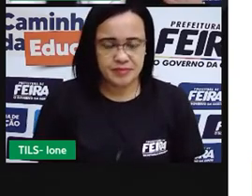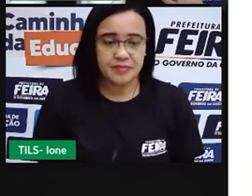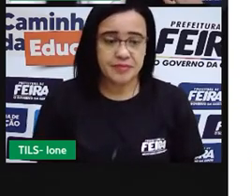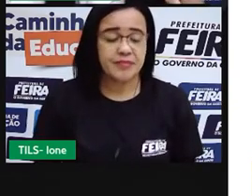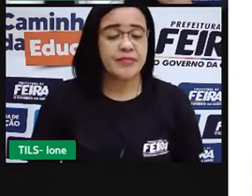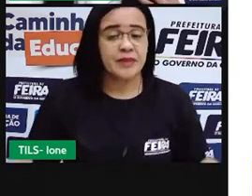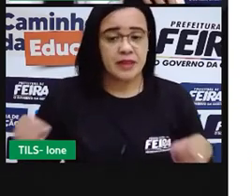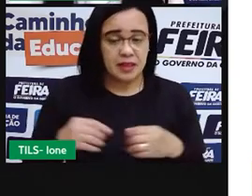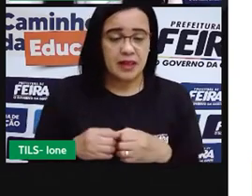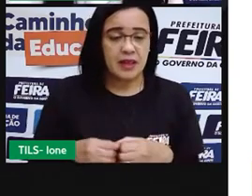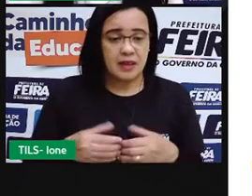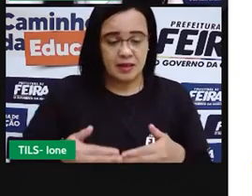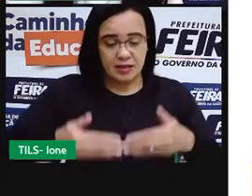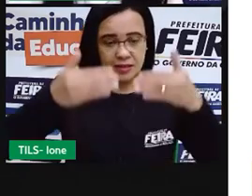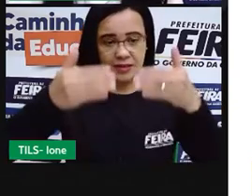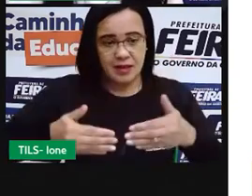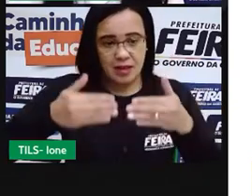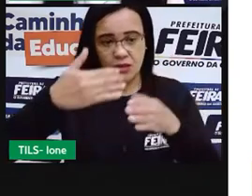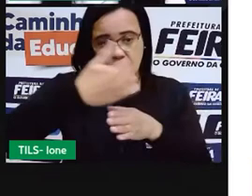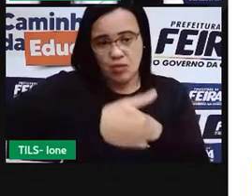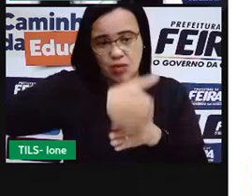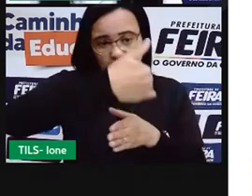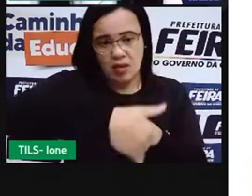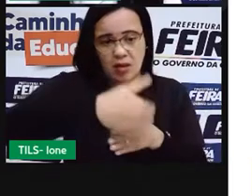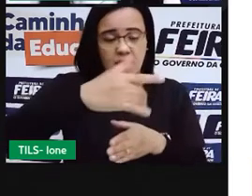laterais dessa igreja.